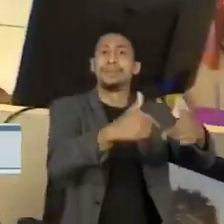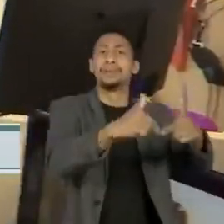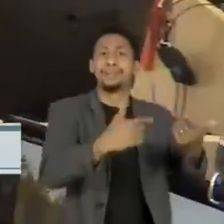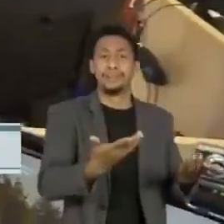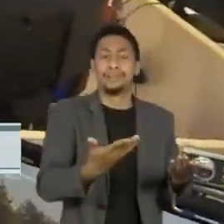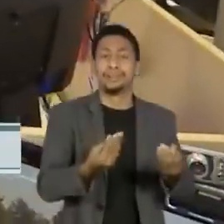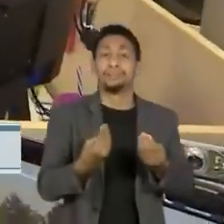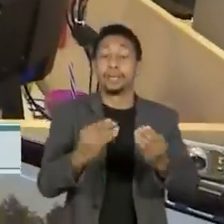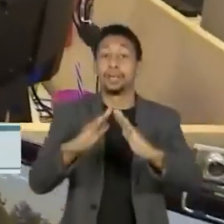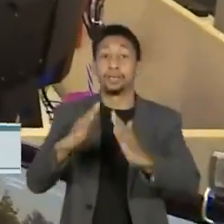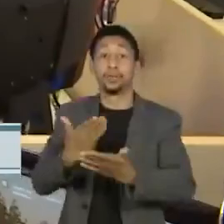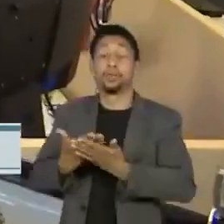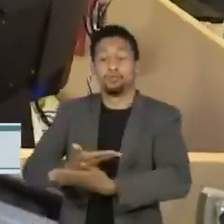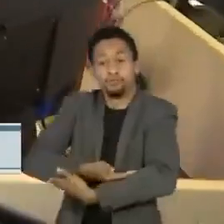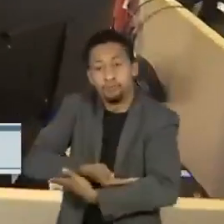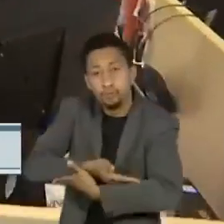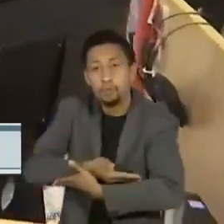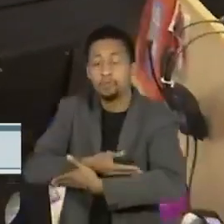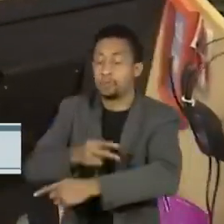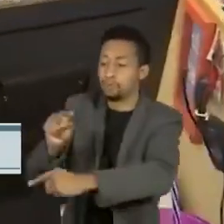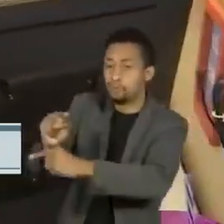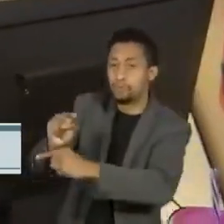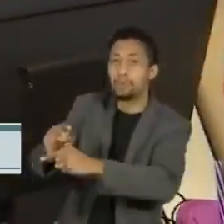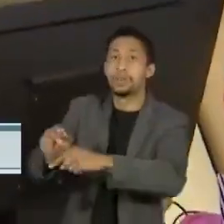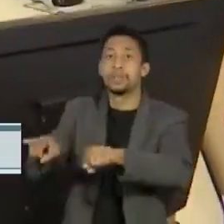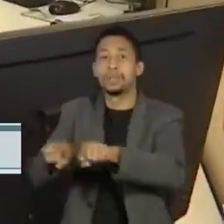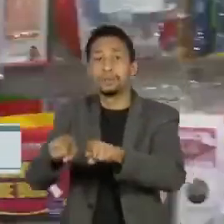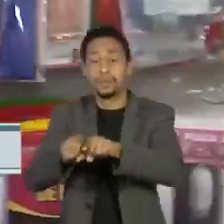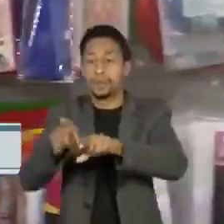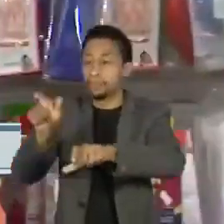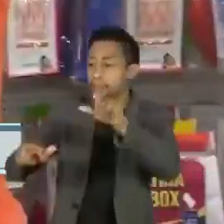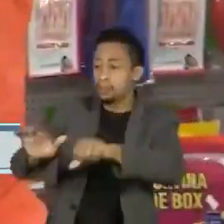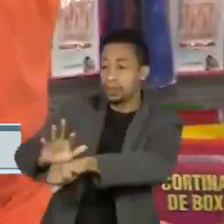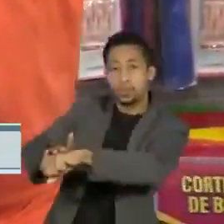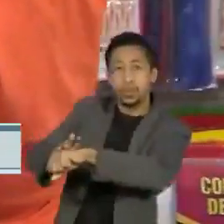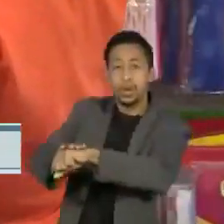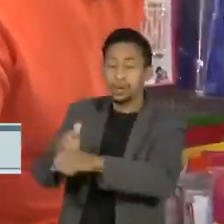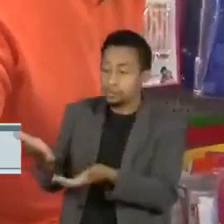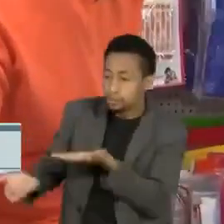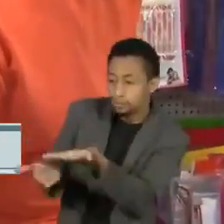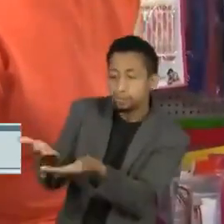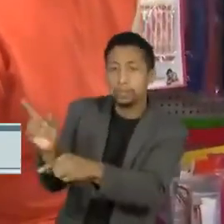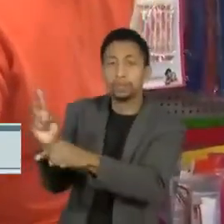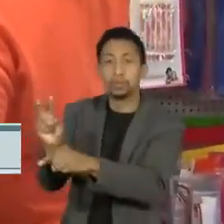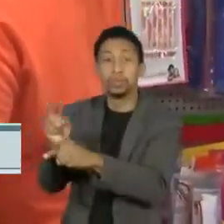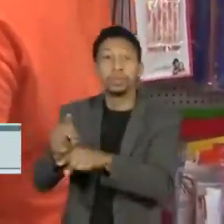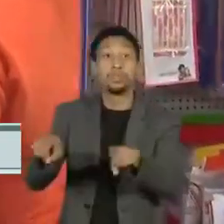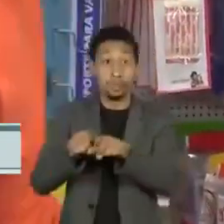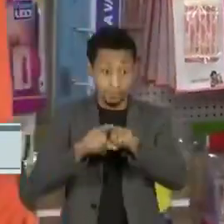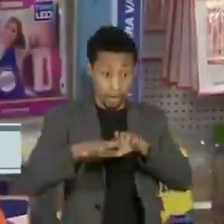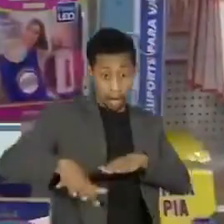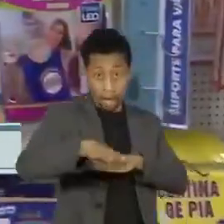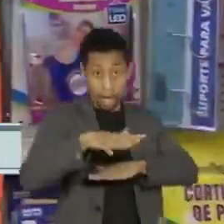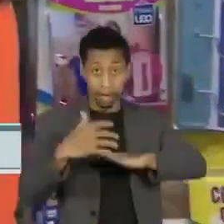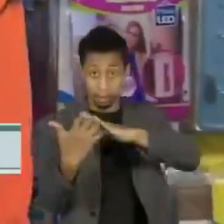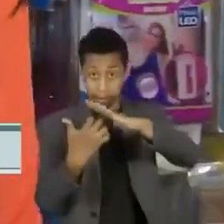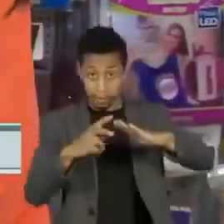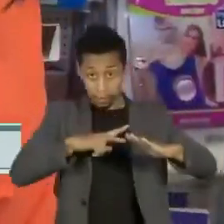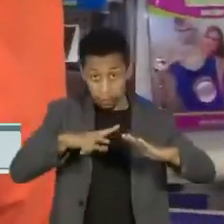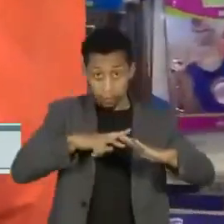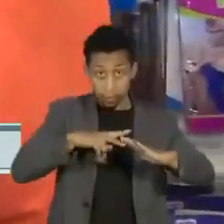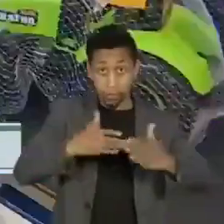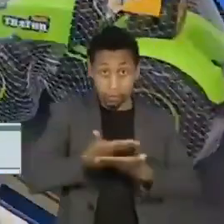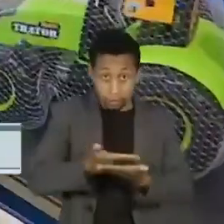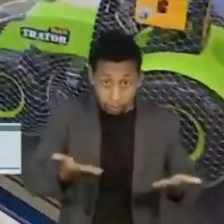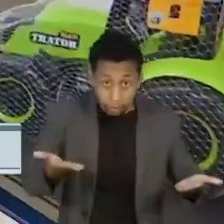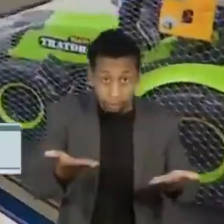seja, a creche, todo esse suporte para pessoas doentes, etc. E no campo do setor privado, existe